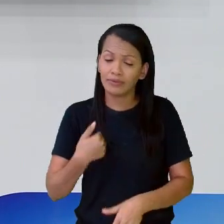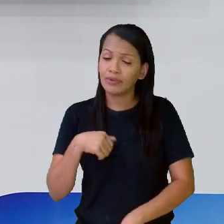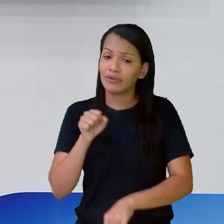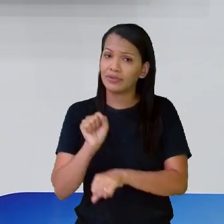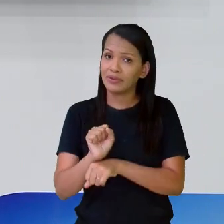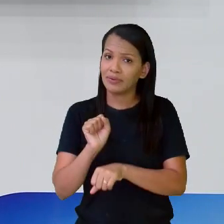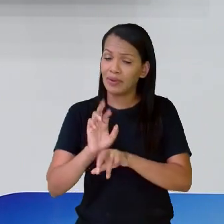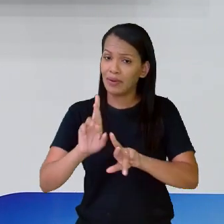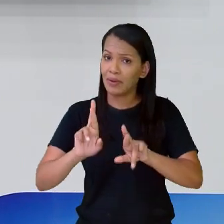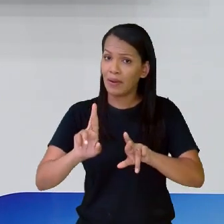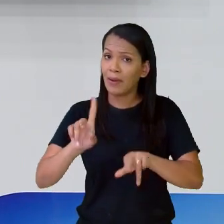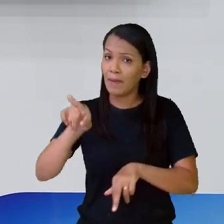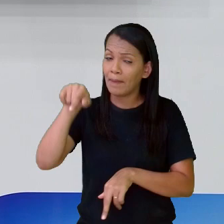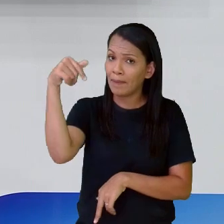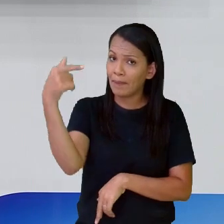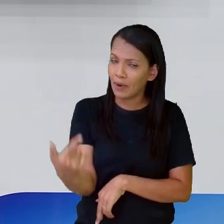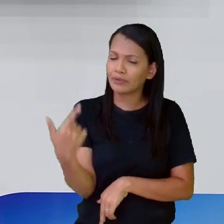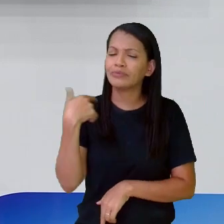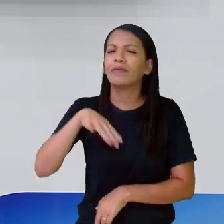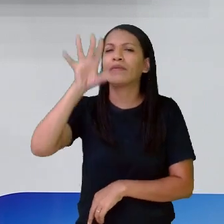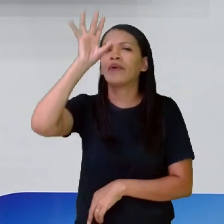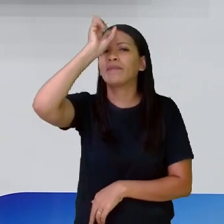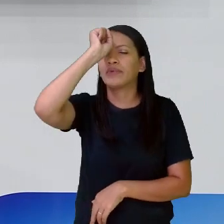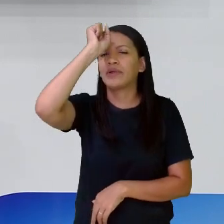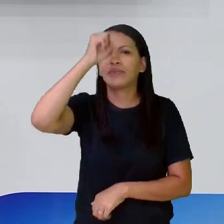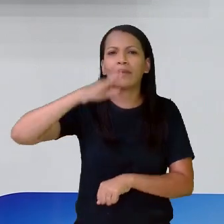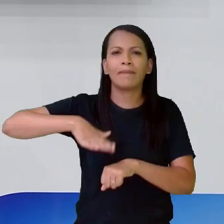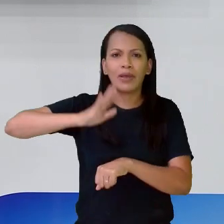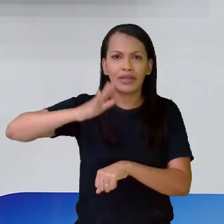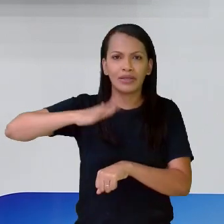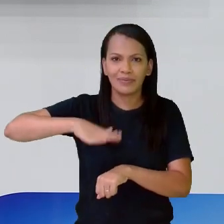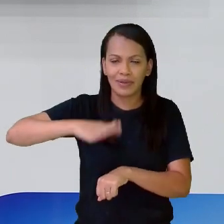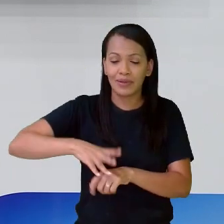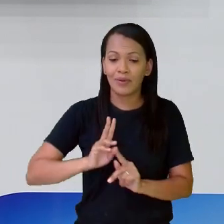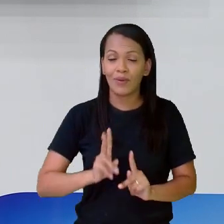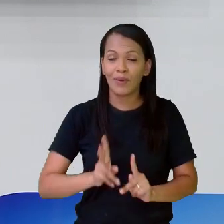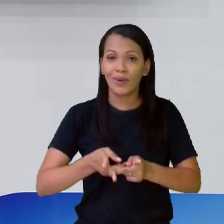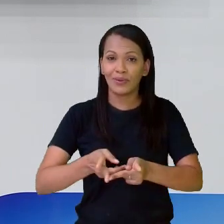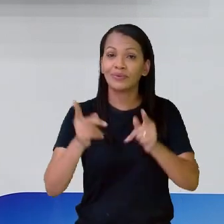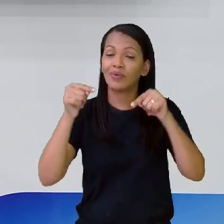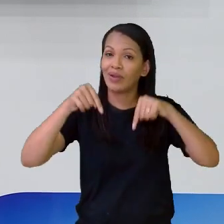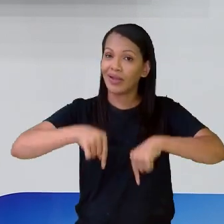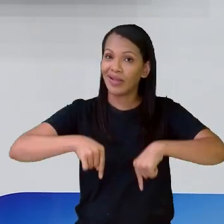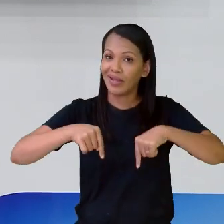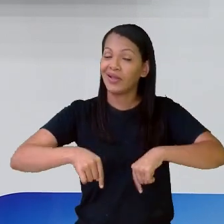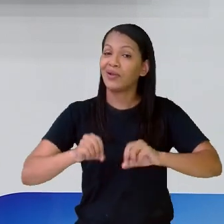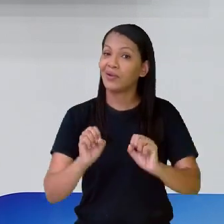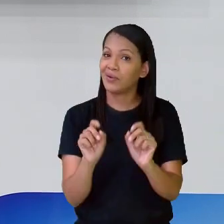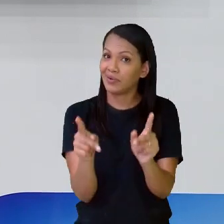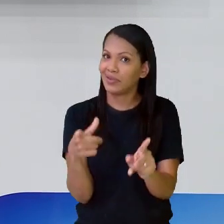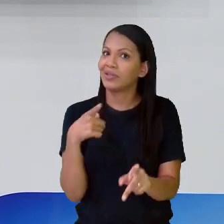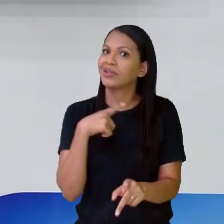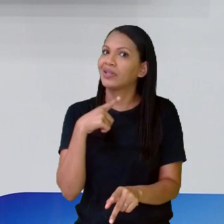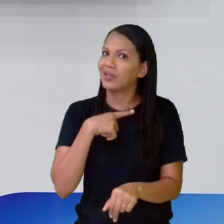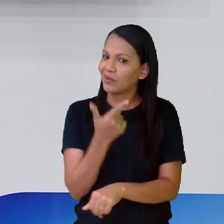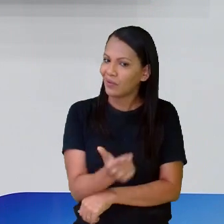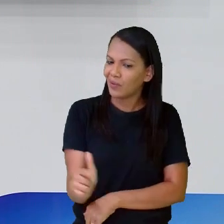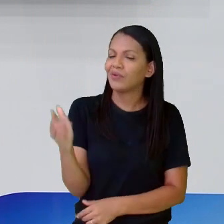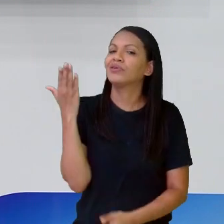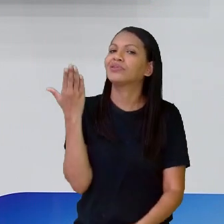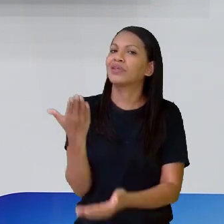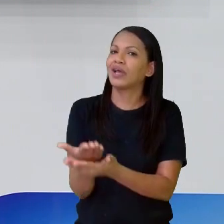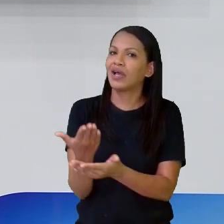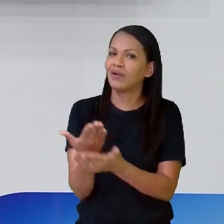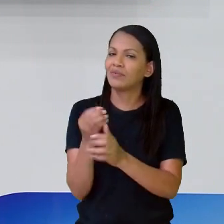aguardando o próximo momento, para a aprender mais e mais. Continua aí, fica ligadinho, que tem mais aula, tem